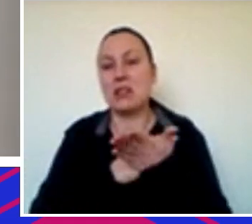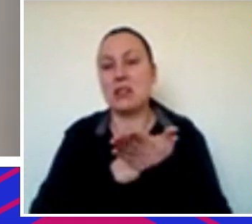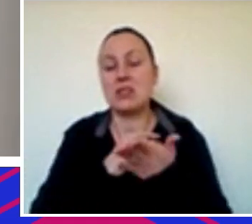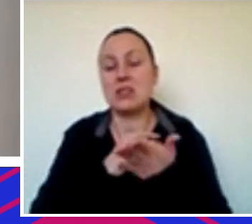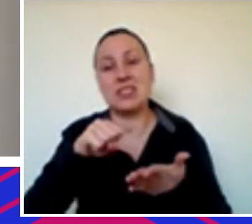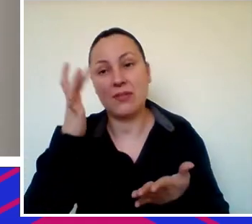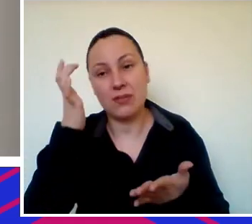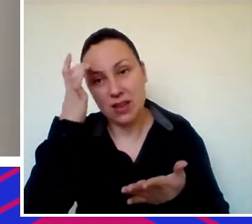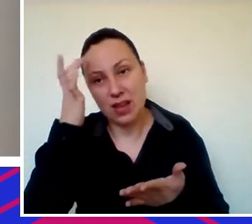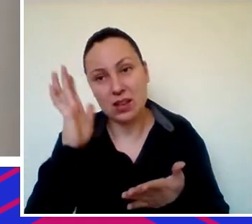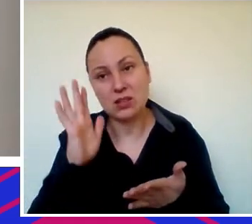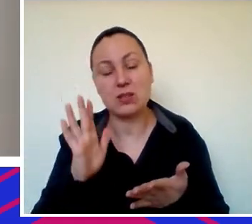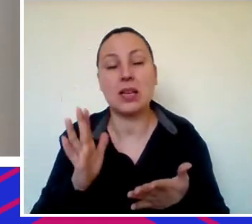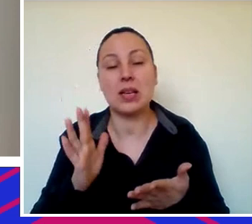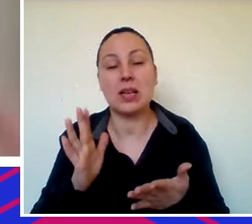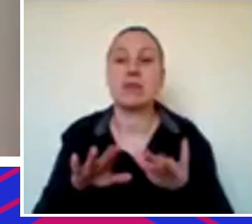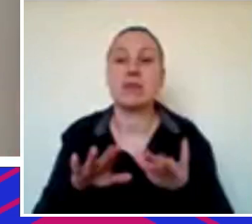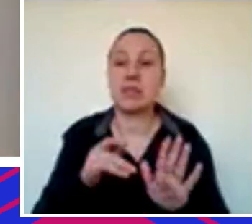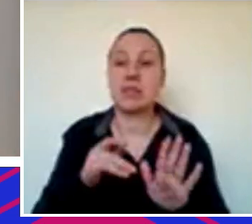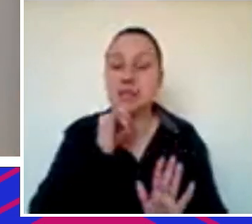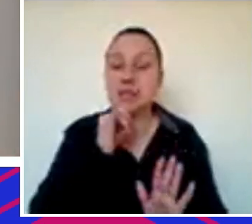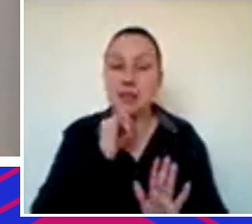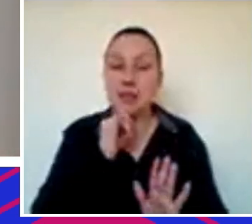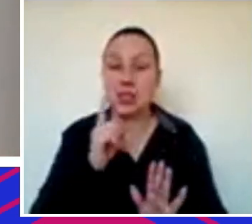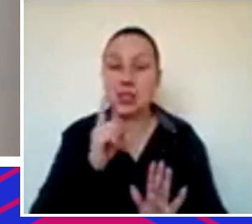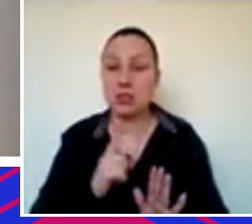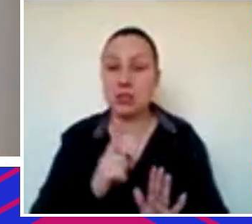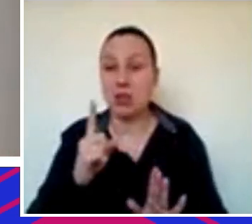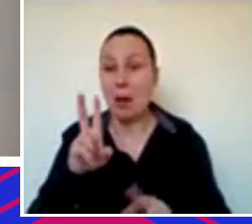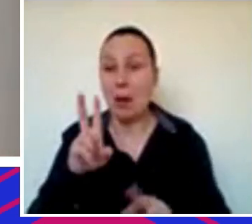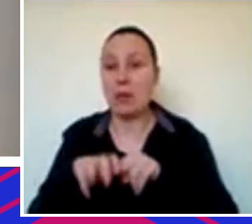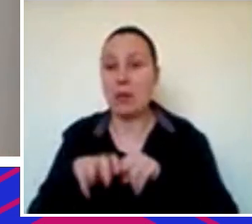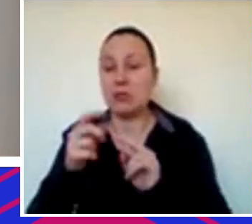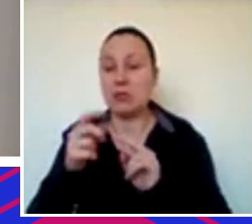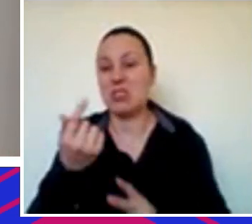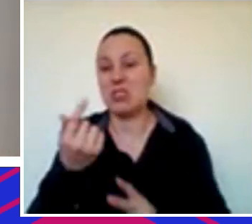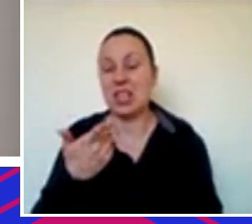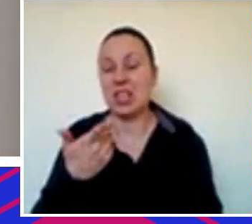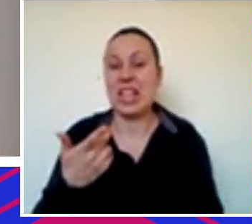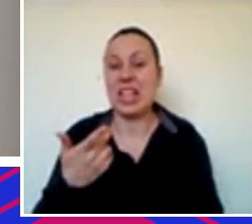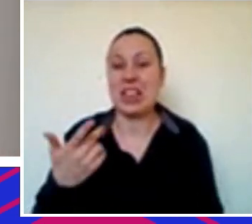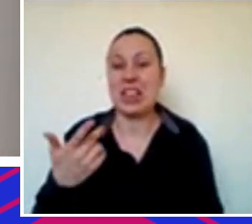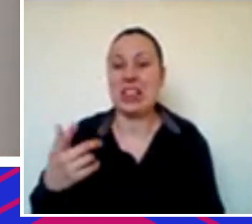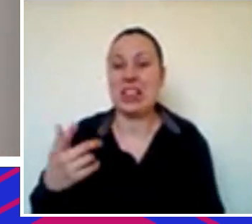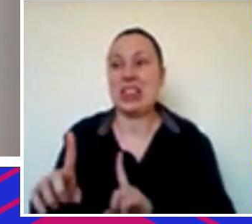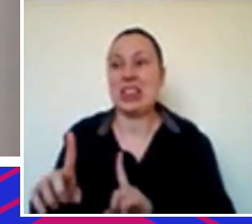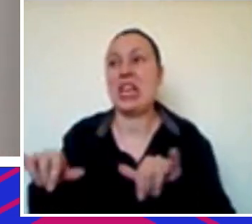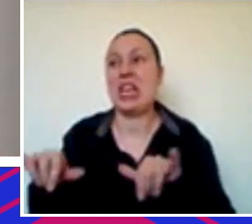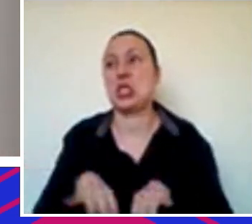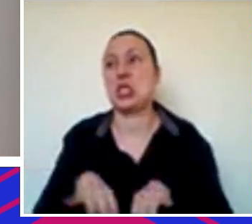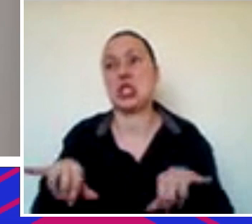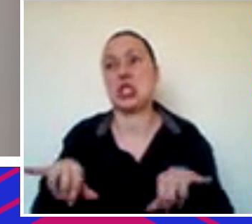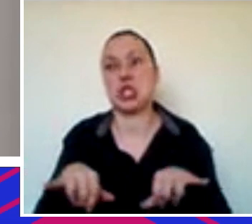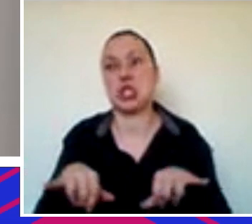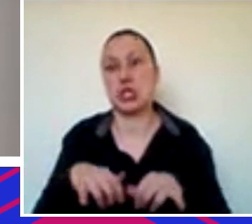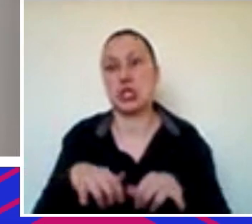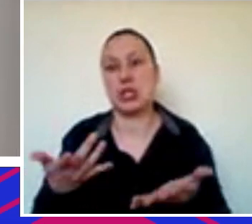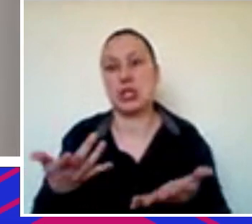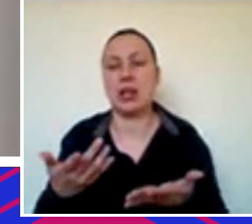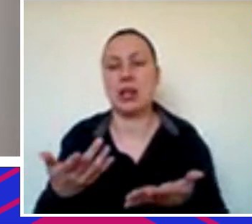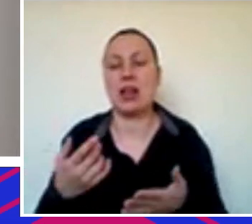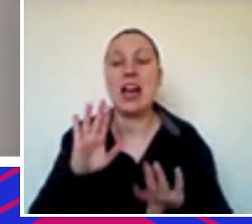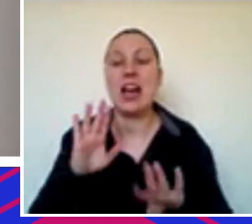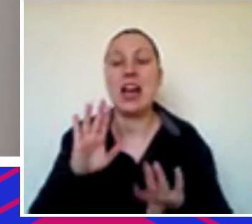fácil também às vezes quando você está indo só através do dinheiro vender equity é muito mais dolorido ainda, né quando você não acha que a